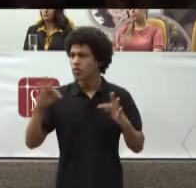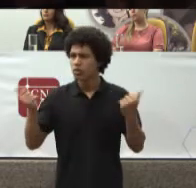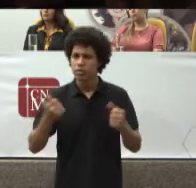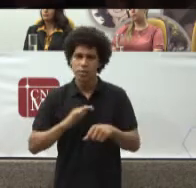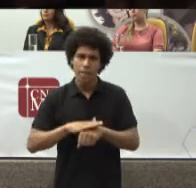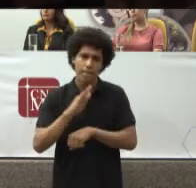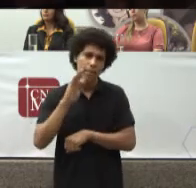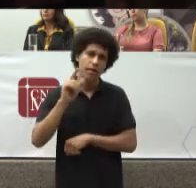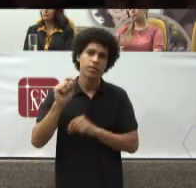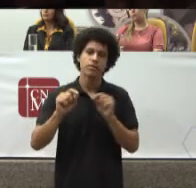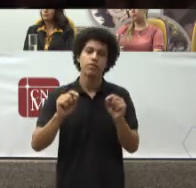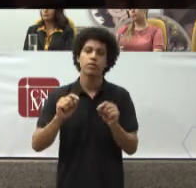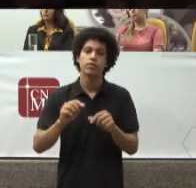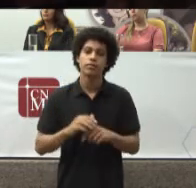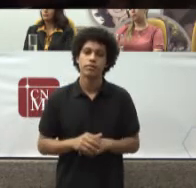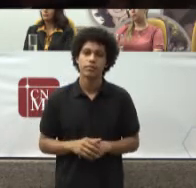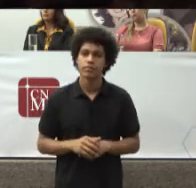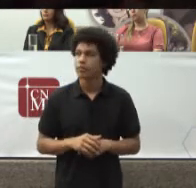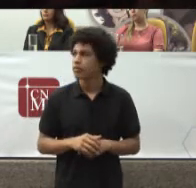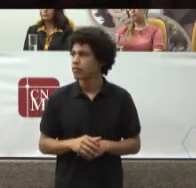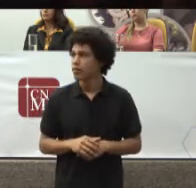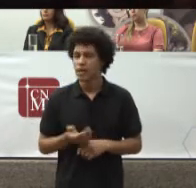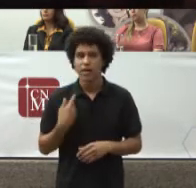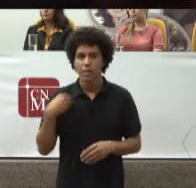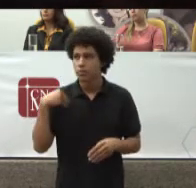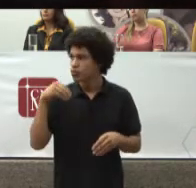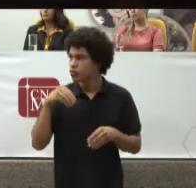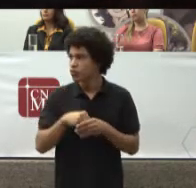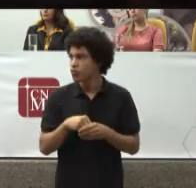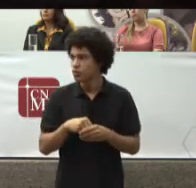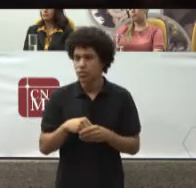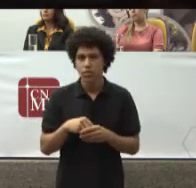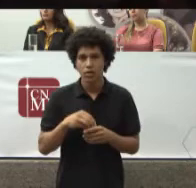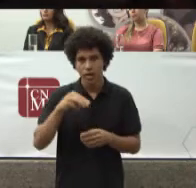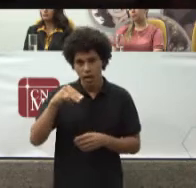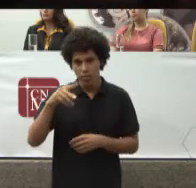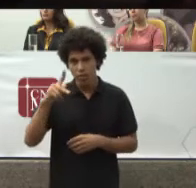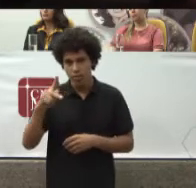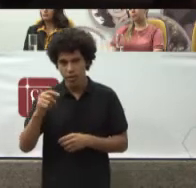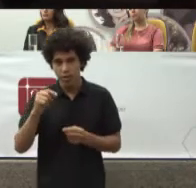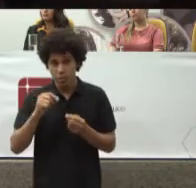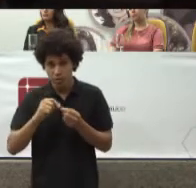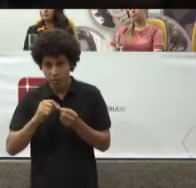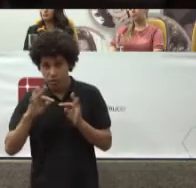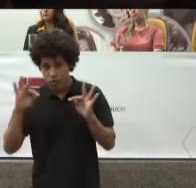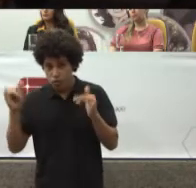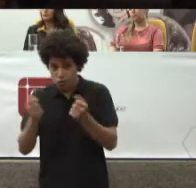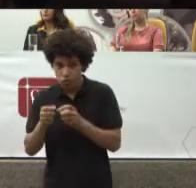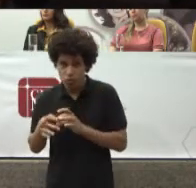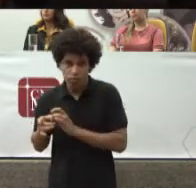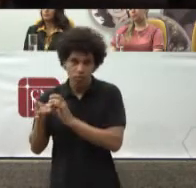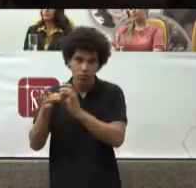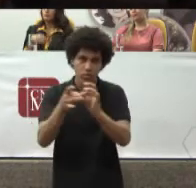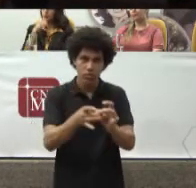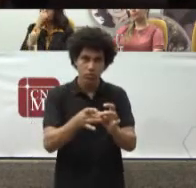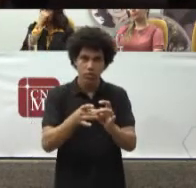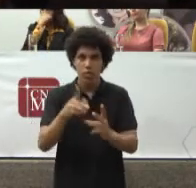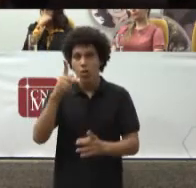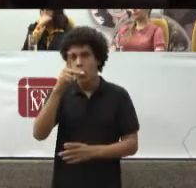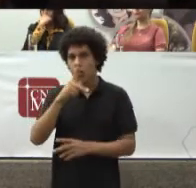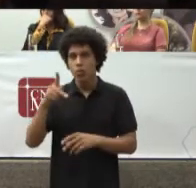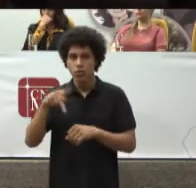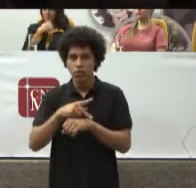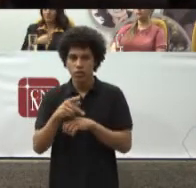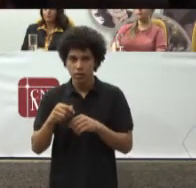Na parte Do MP Fazer De forma Integrada Promotorias De